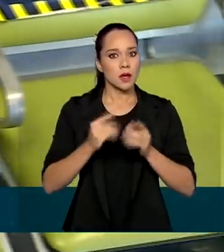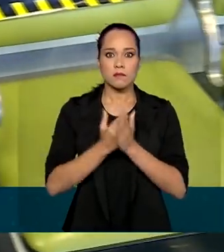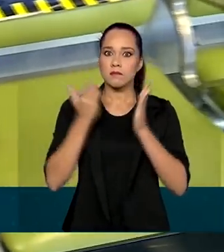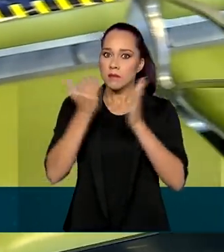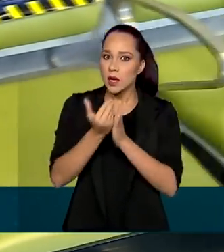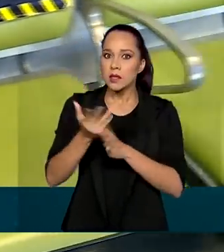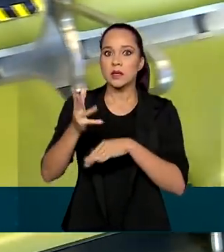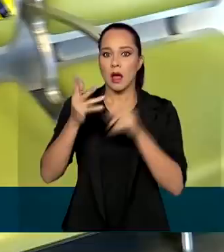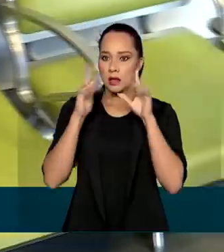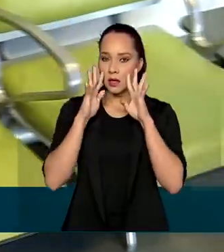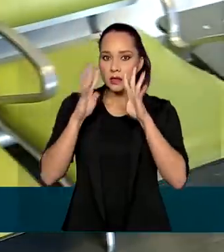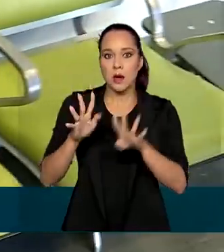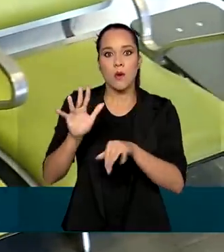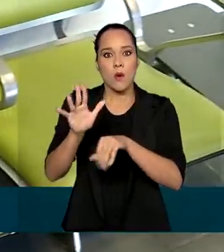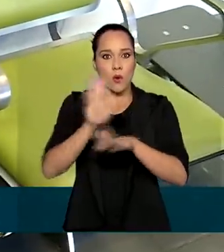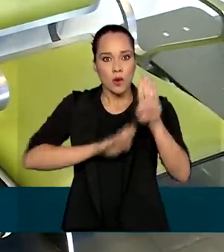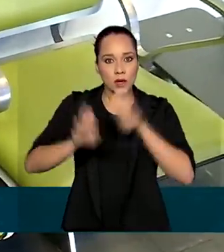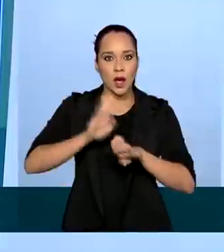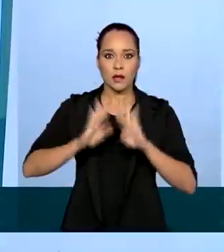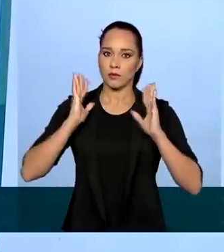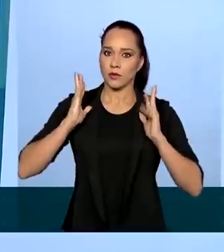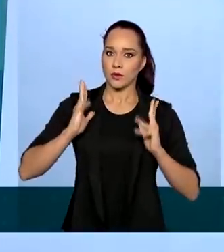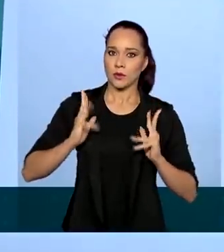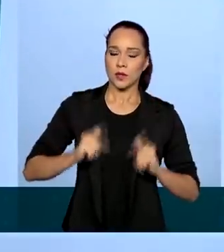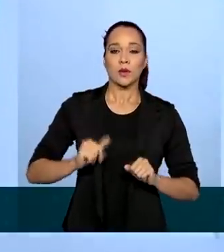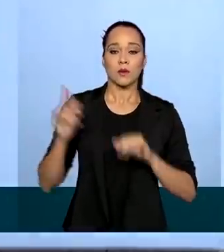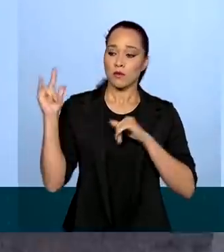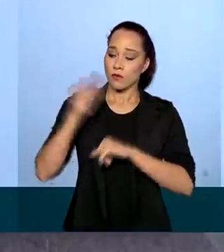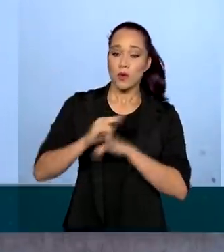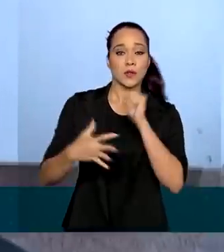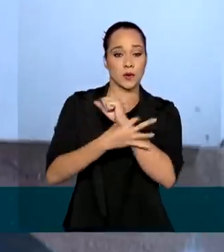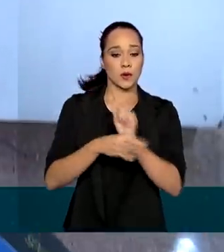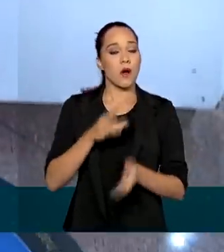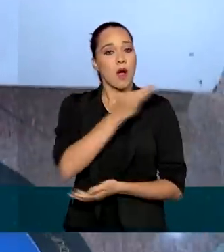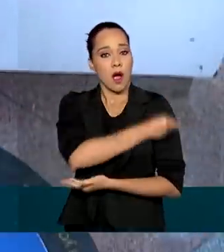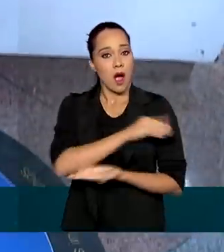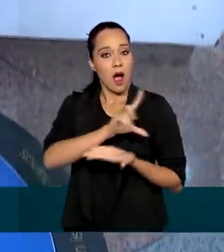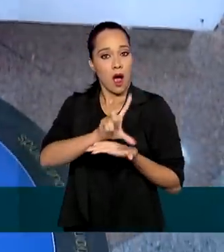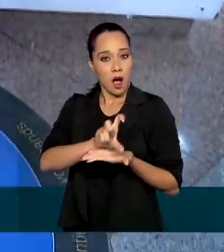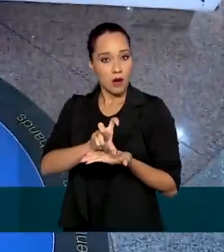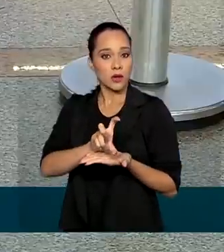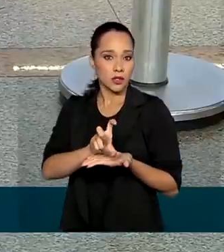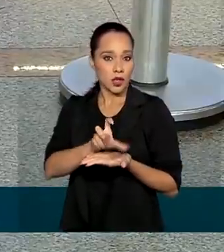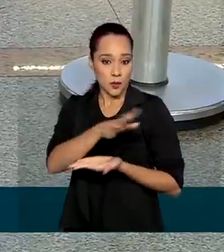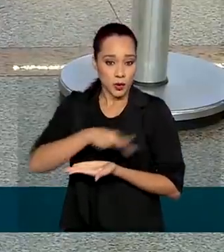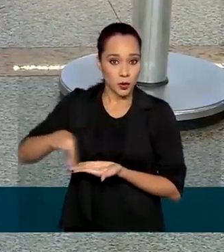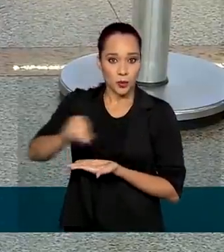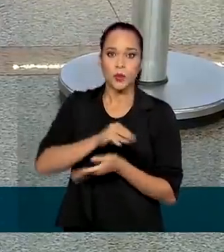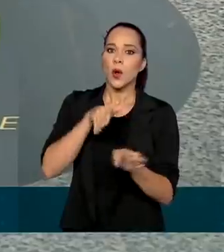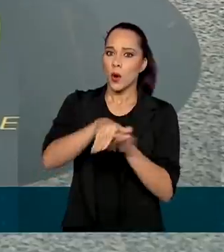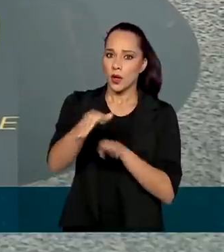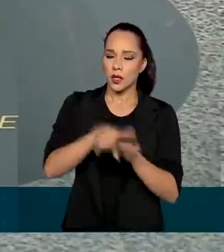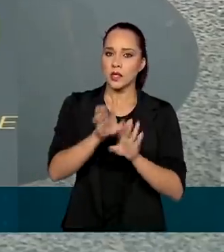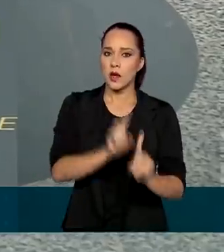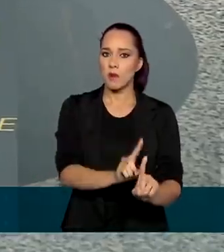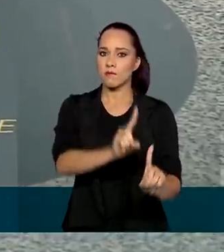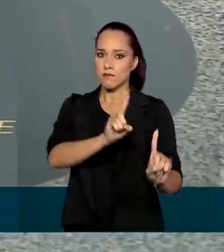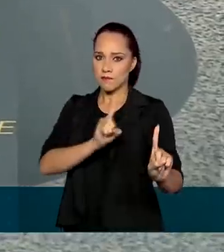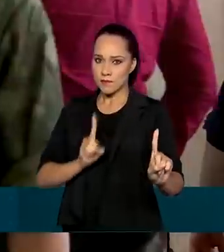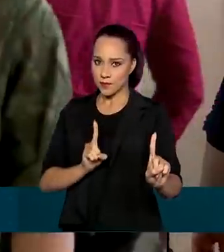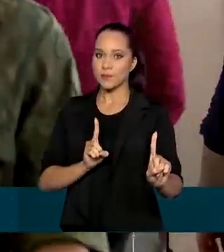sanitárias para garantir um voo seguro, como álcool em gel à disposição dos passageiros, orientações para manter